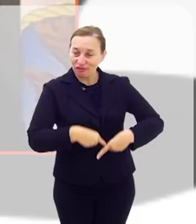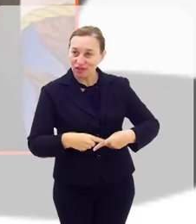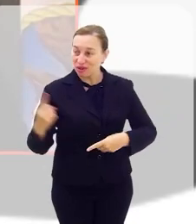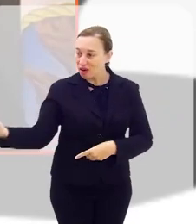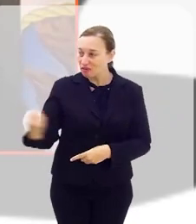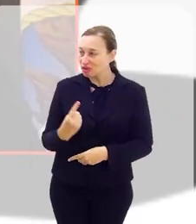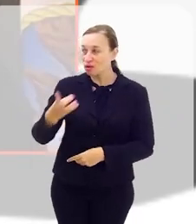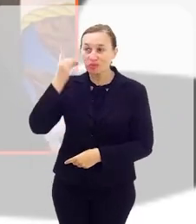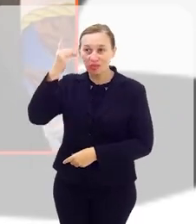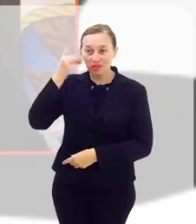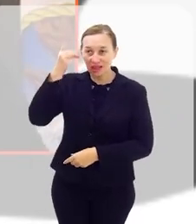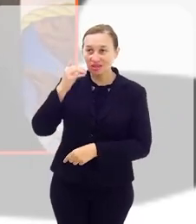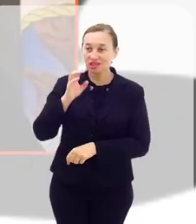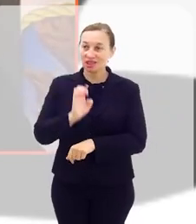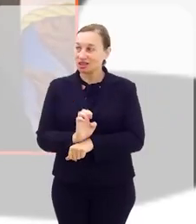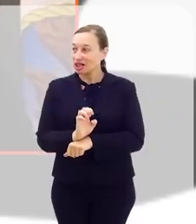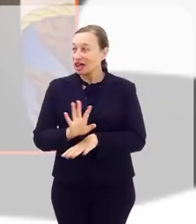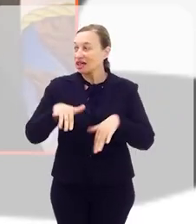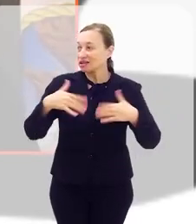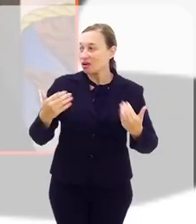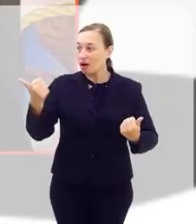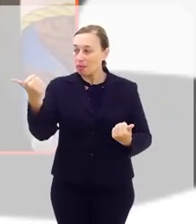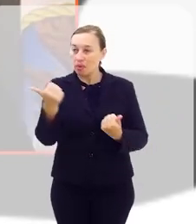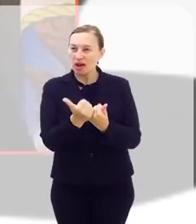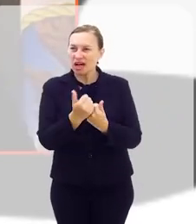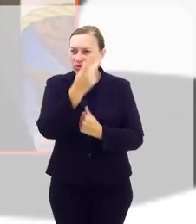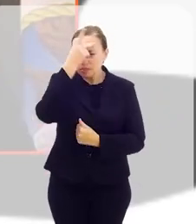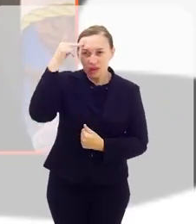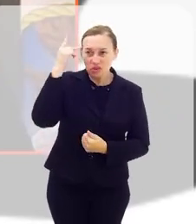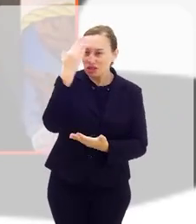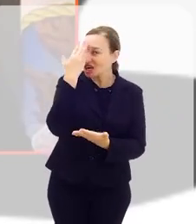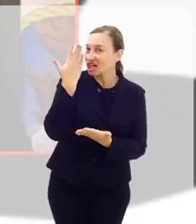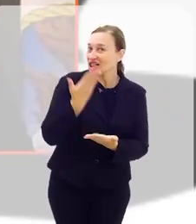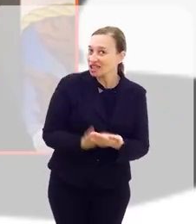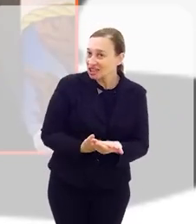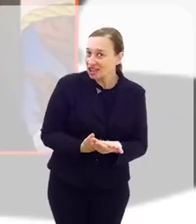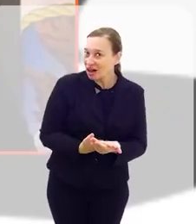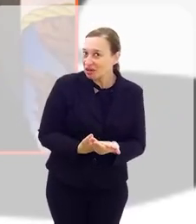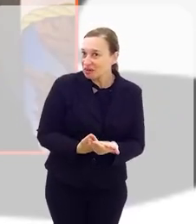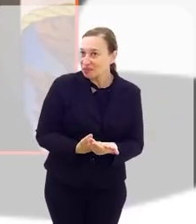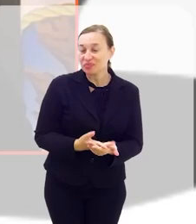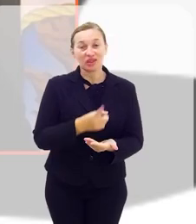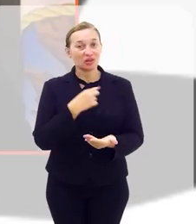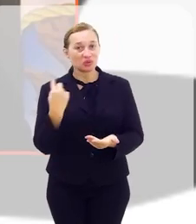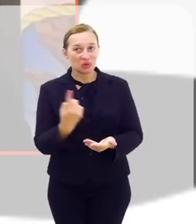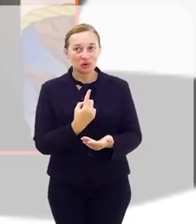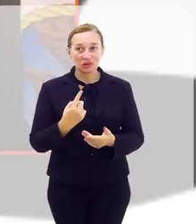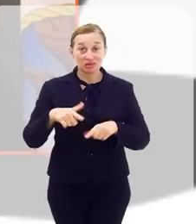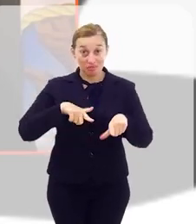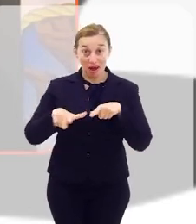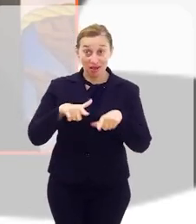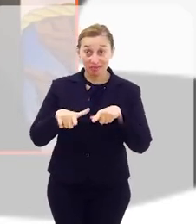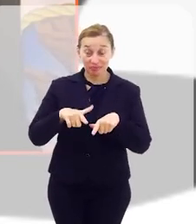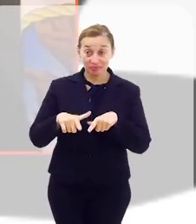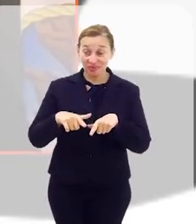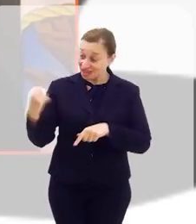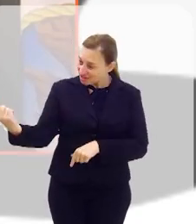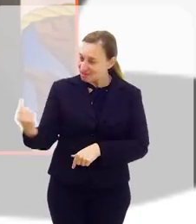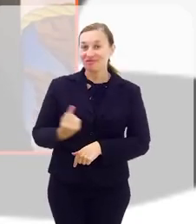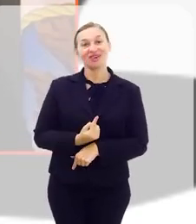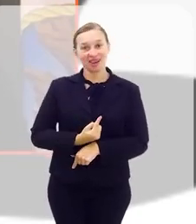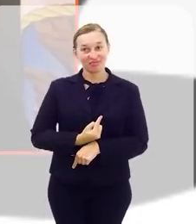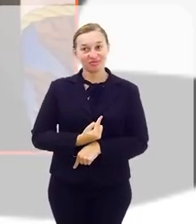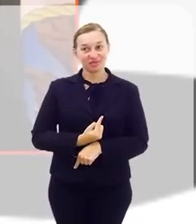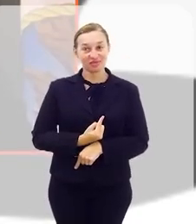desafio a vir como deputado estadual, então apoiado por pessoas que acreditaram e acreditam na nossa bandeira, e